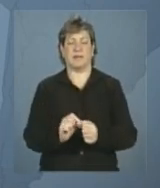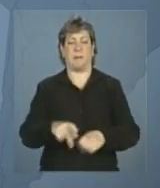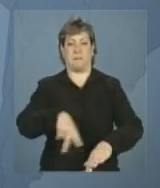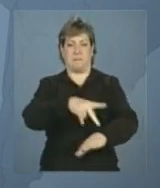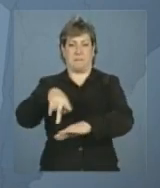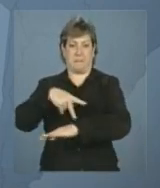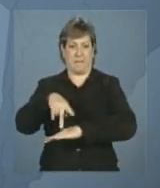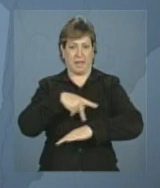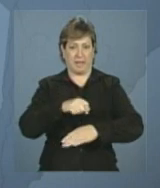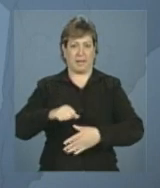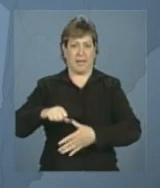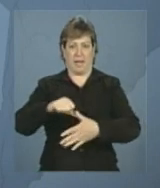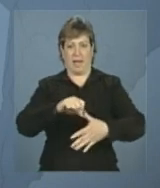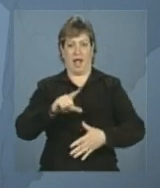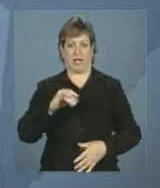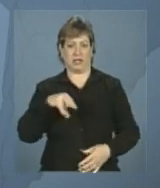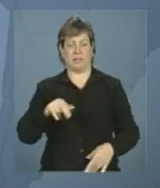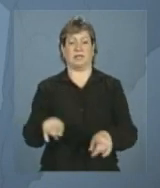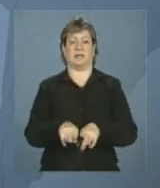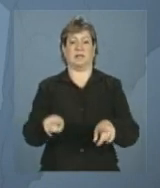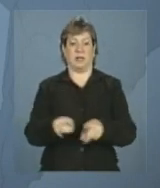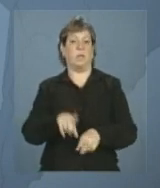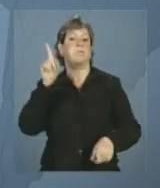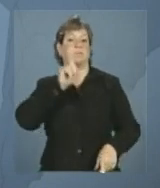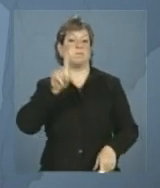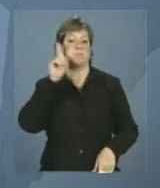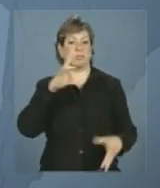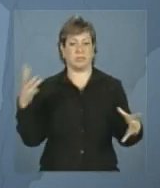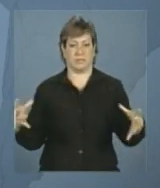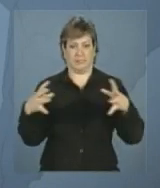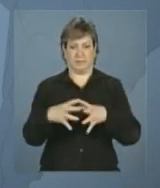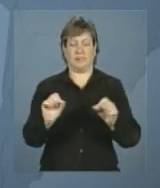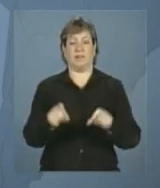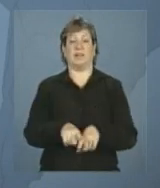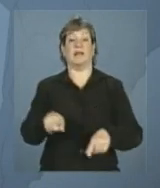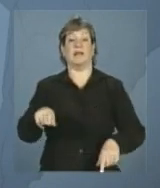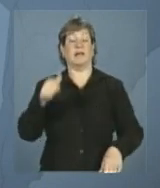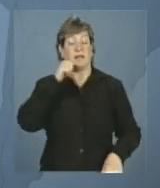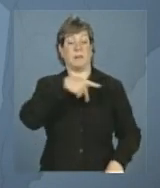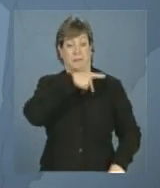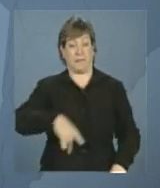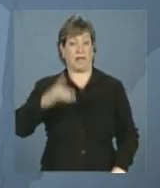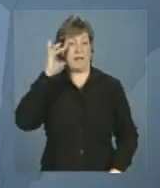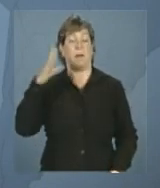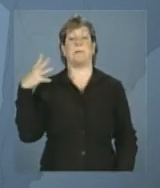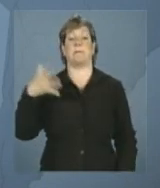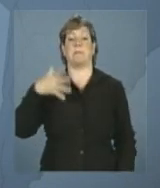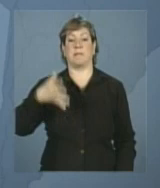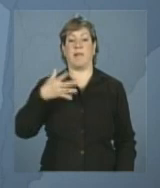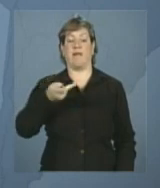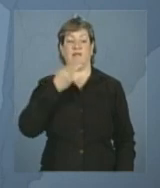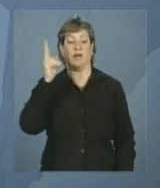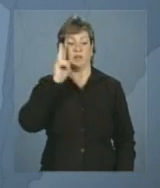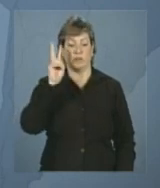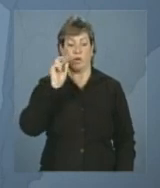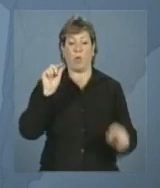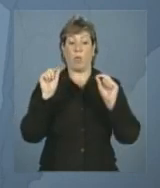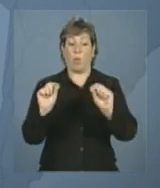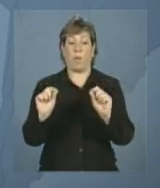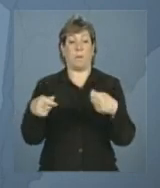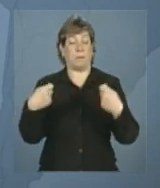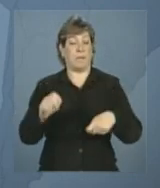países da América Latina e também pelos Estados Unidos. Na fala dela, Dilma diferenciou o que é